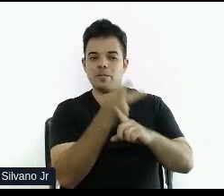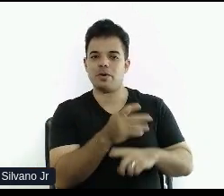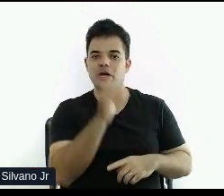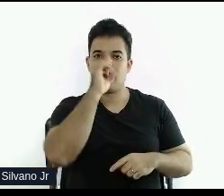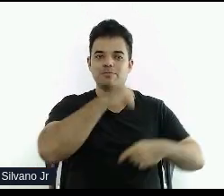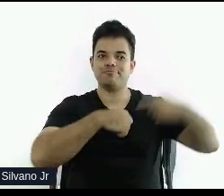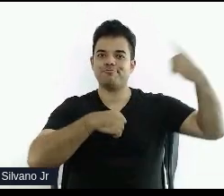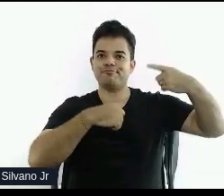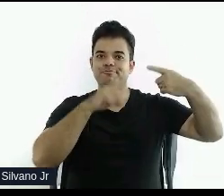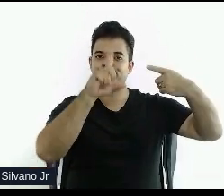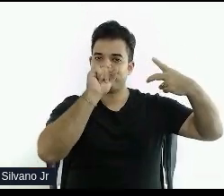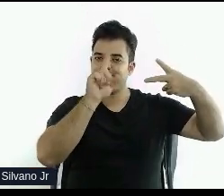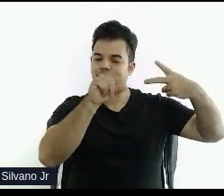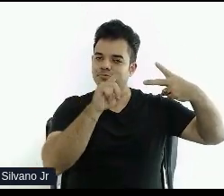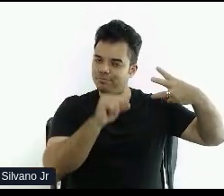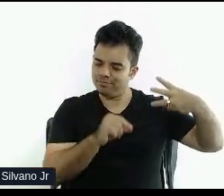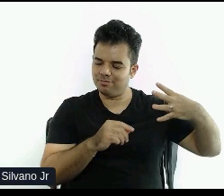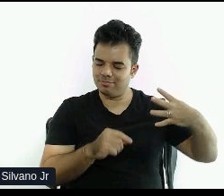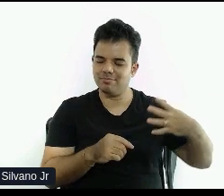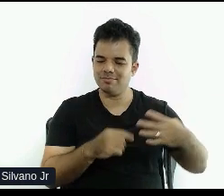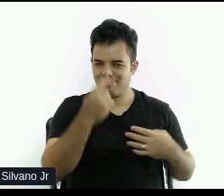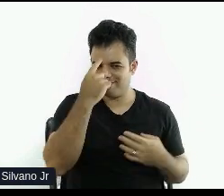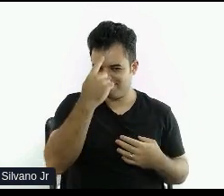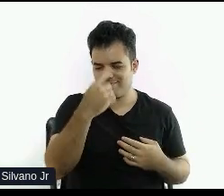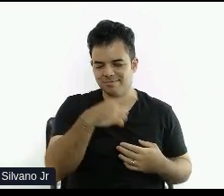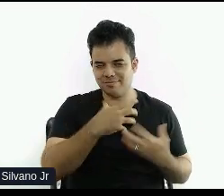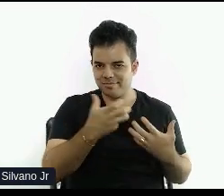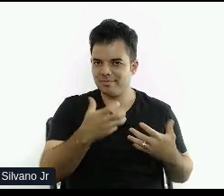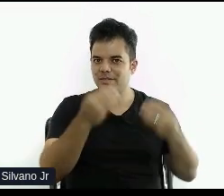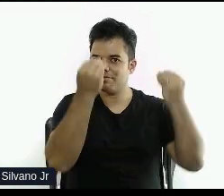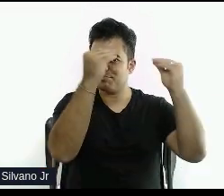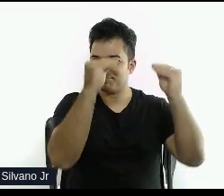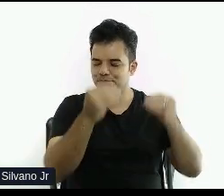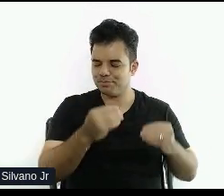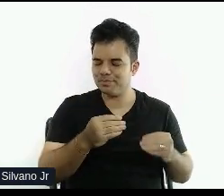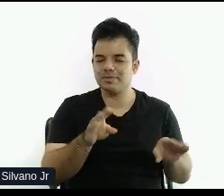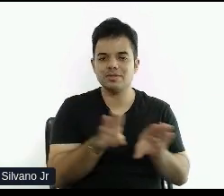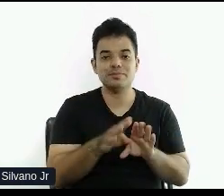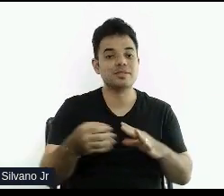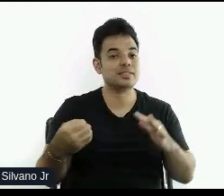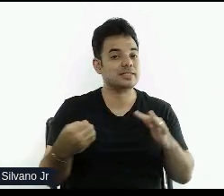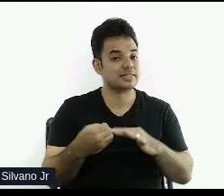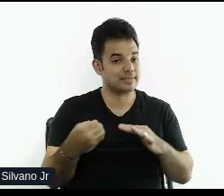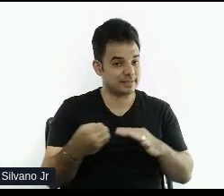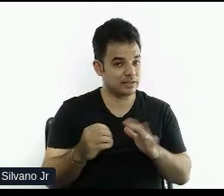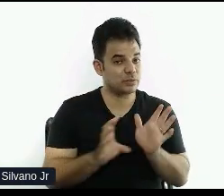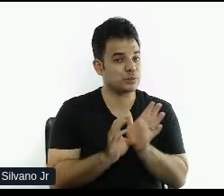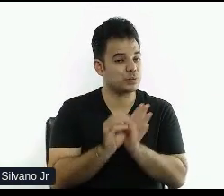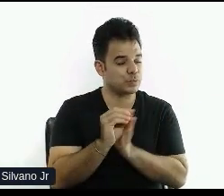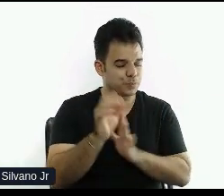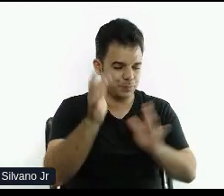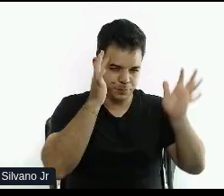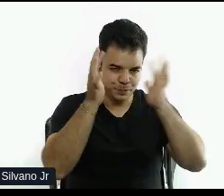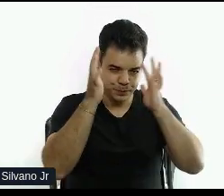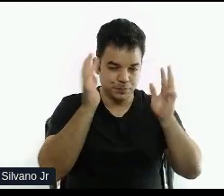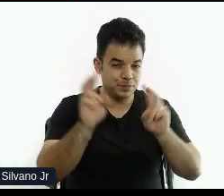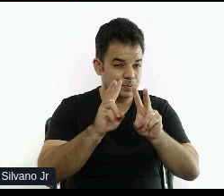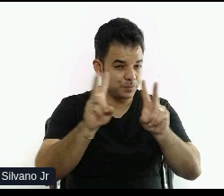buscador, como o Google, por exemplo. Aqui eu tô trazendo alguns dados, né? Dados do Thinking with Google, que ele mostra aqui o termo, né?